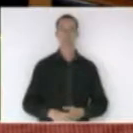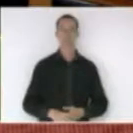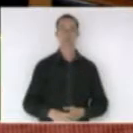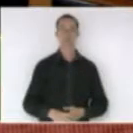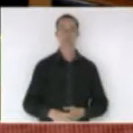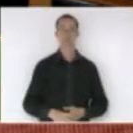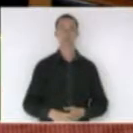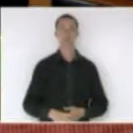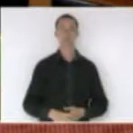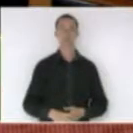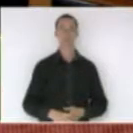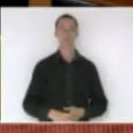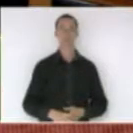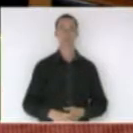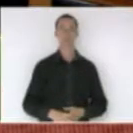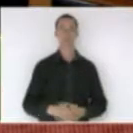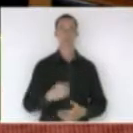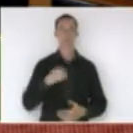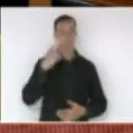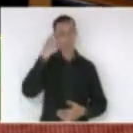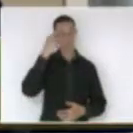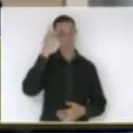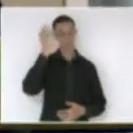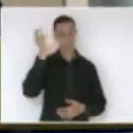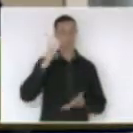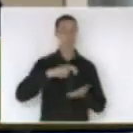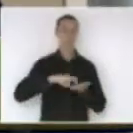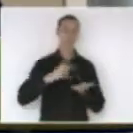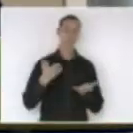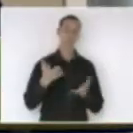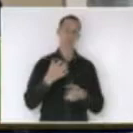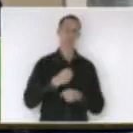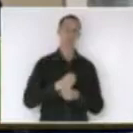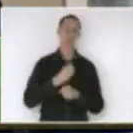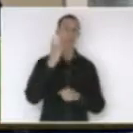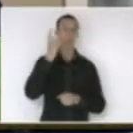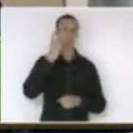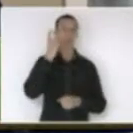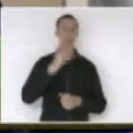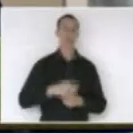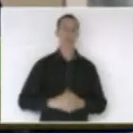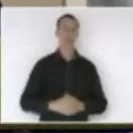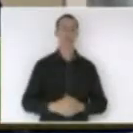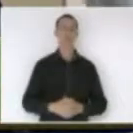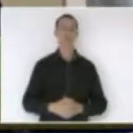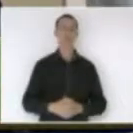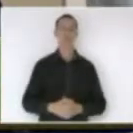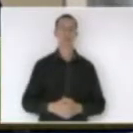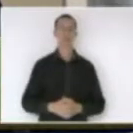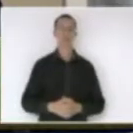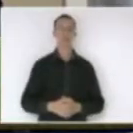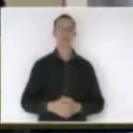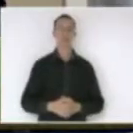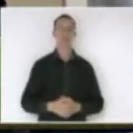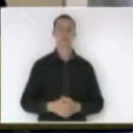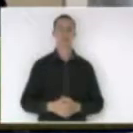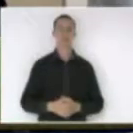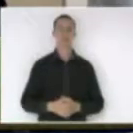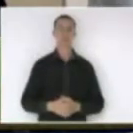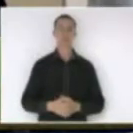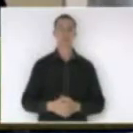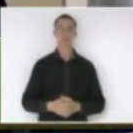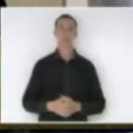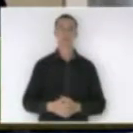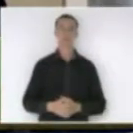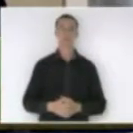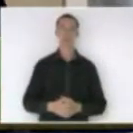a preocupação é do coro de amanhã mas nós temos que estar aqui amanhã não é feriado certamente que amanhã vai ter mais